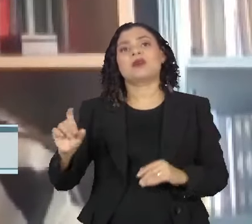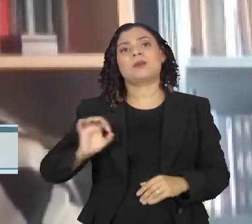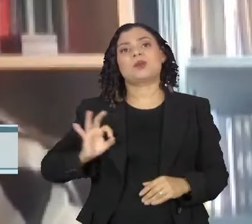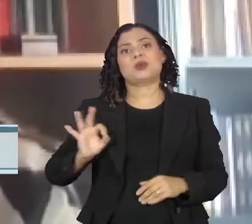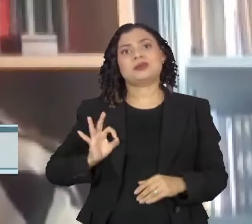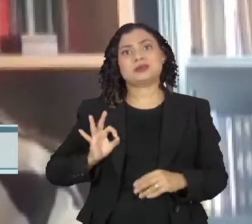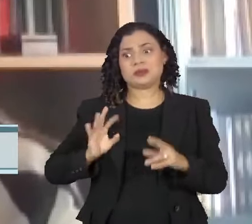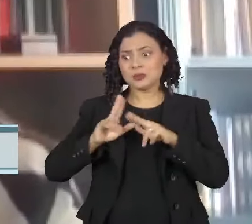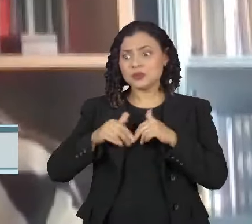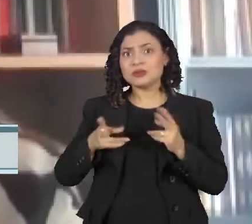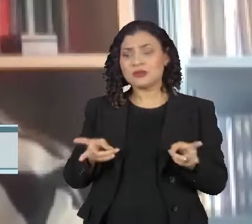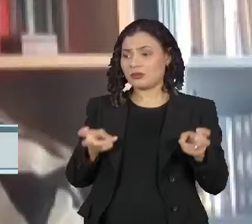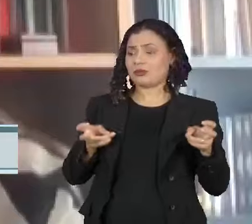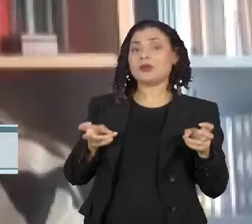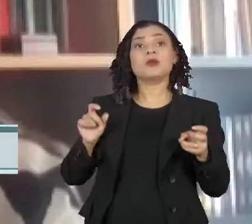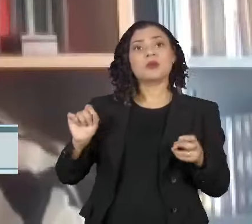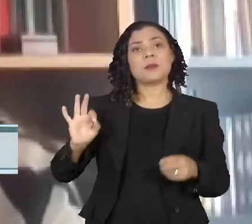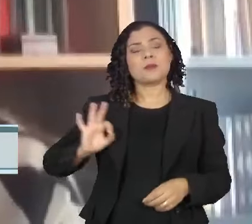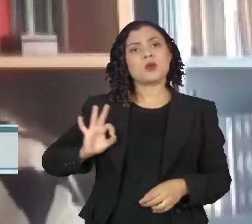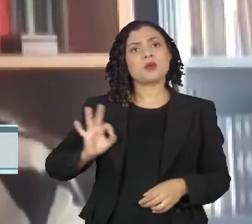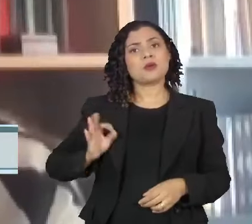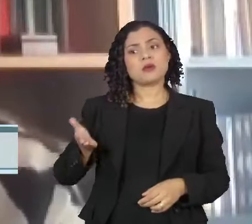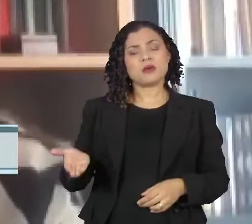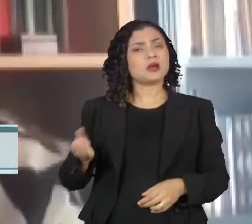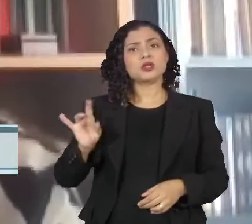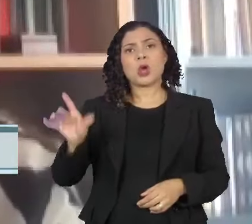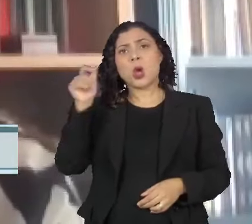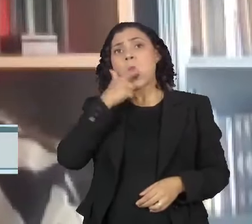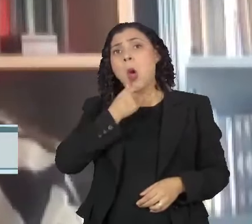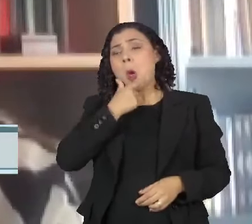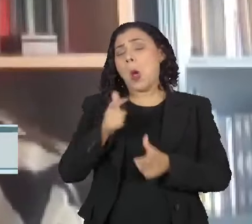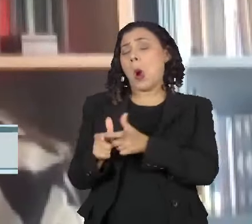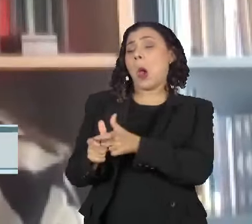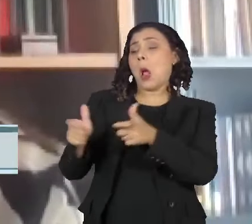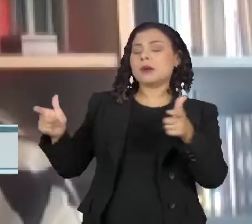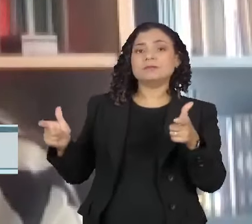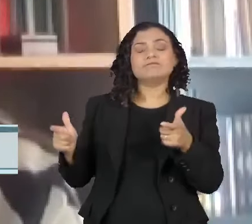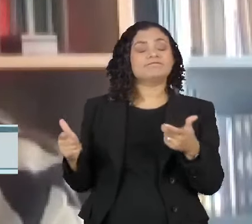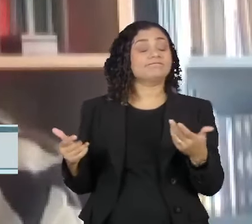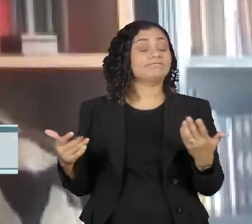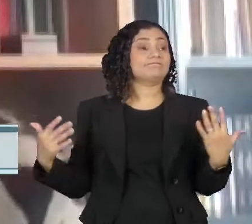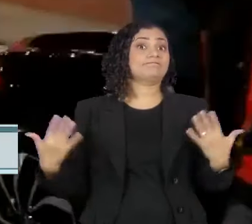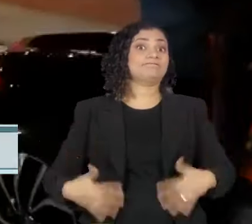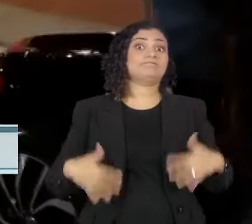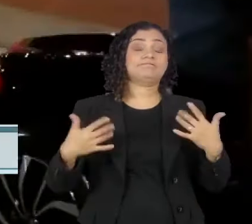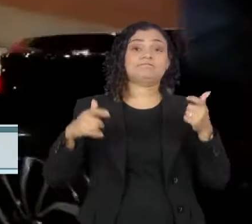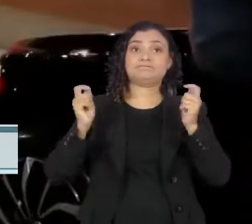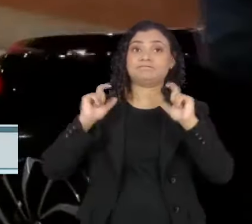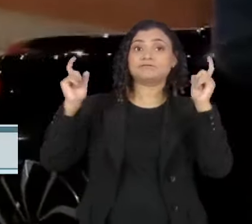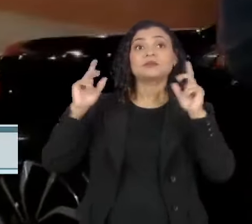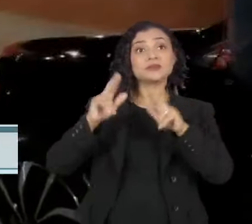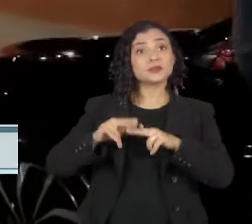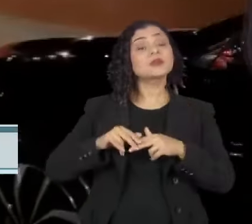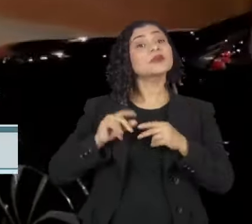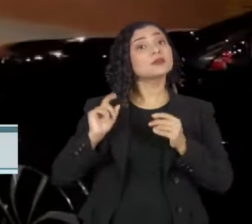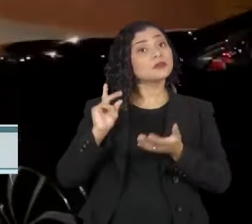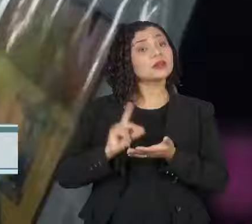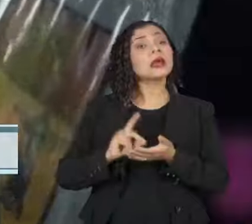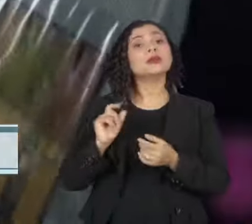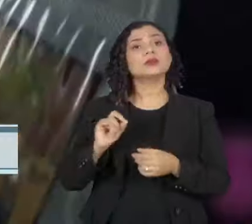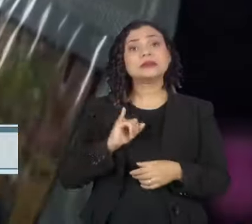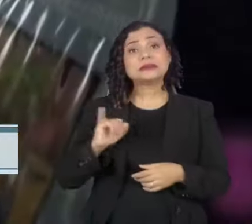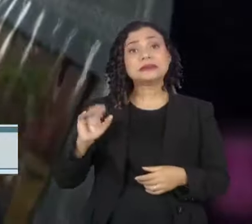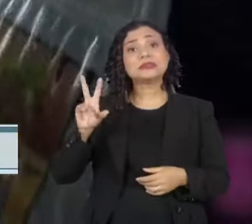problemático. A gente está falando de uma organização que, de algum modo, é a face mais visível do Estado na interação com a população. Então, quando